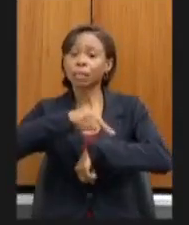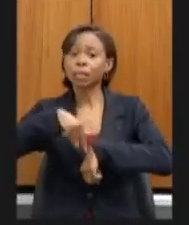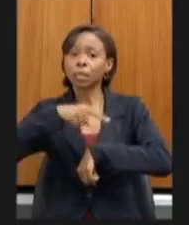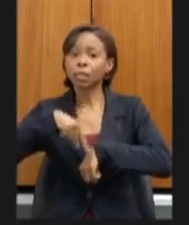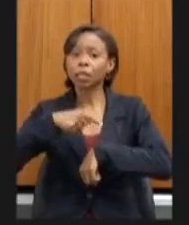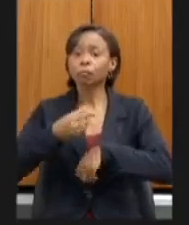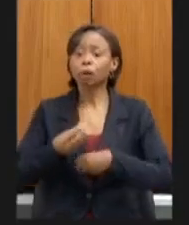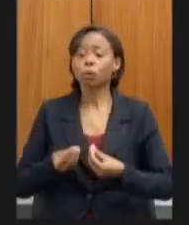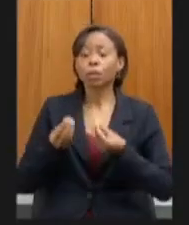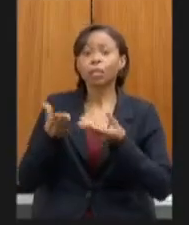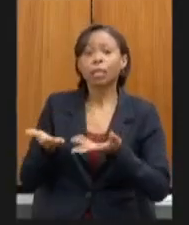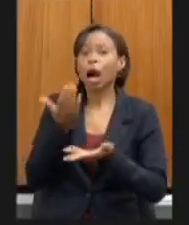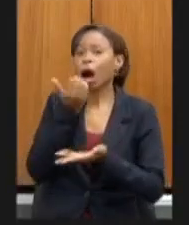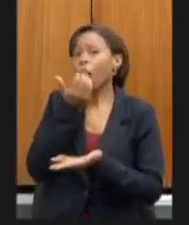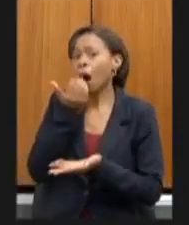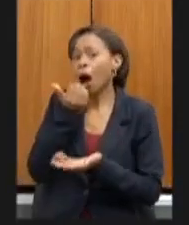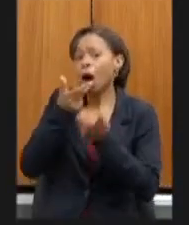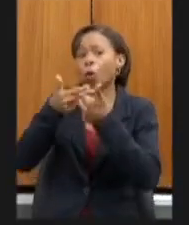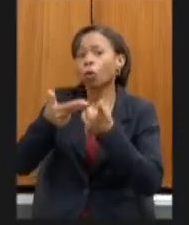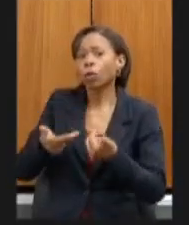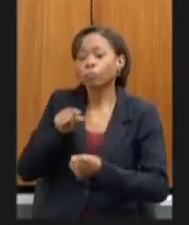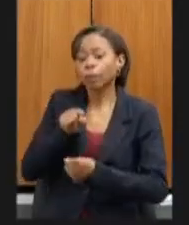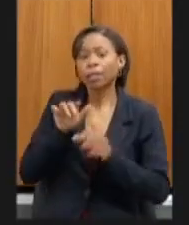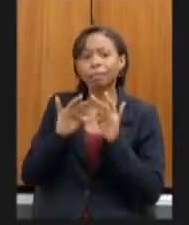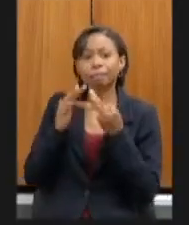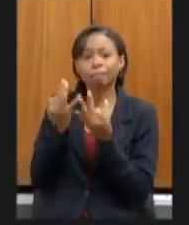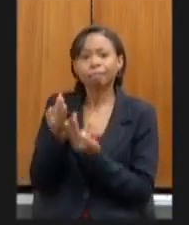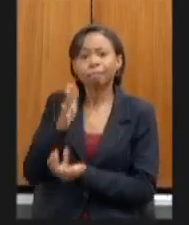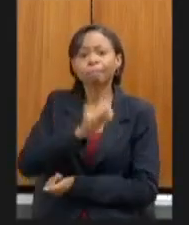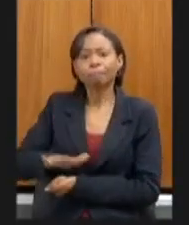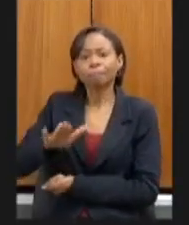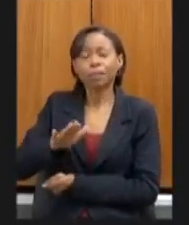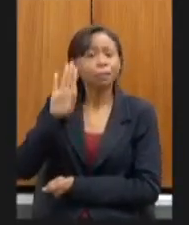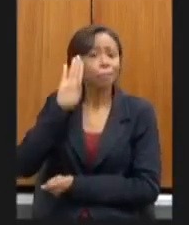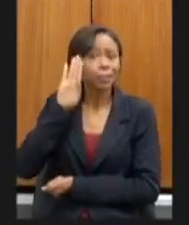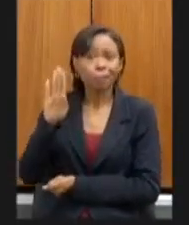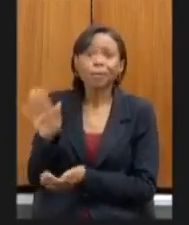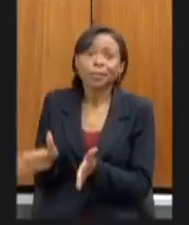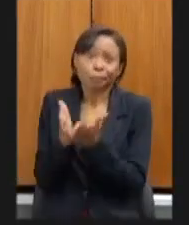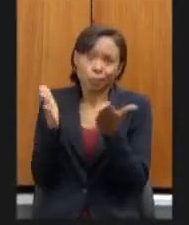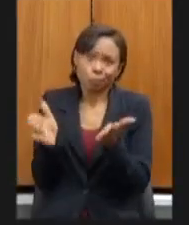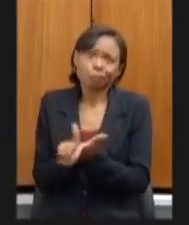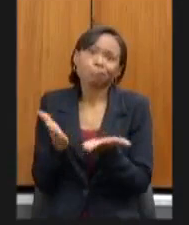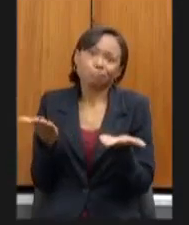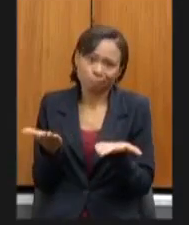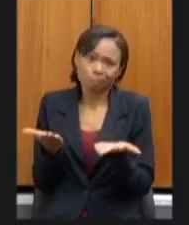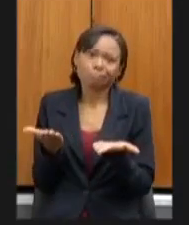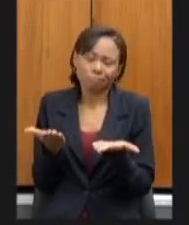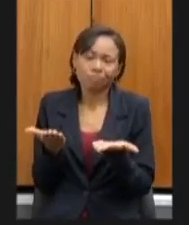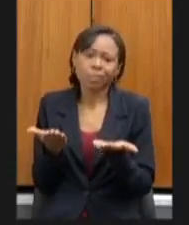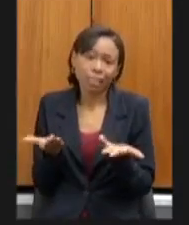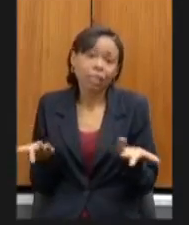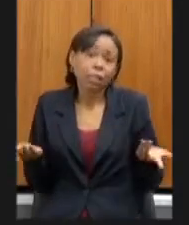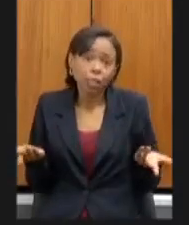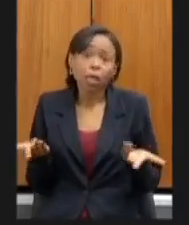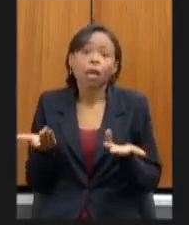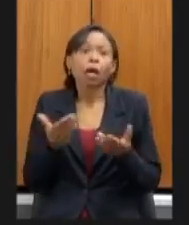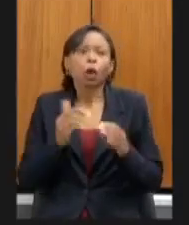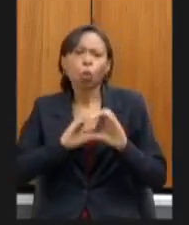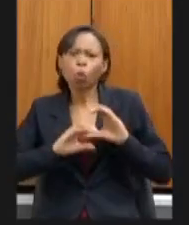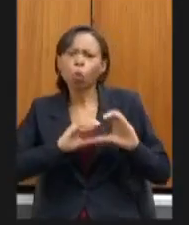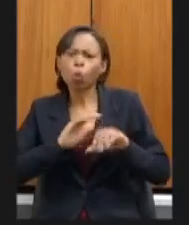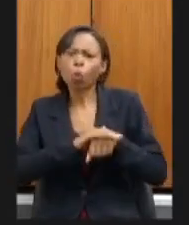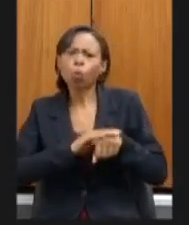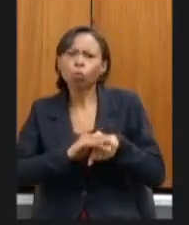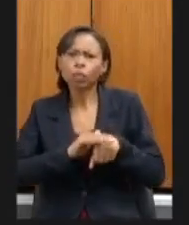alimentação para essas famílias para essas crianças especialmente as de maior vulnerabilidade conversando com a Elisabeto ela me